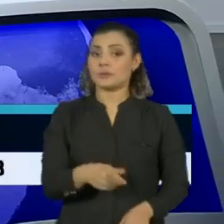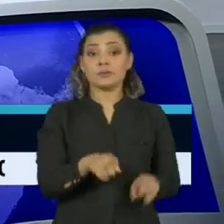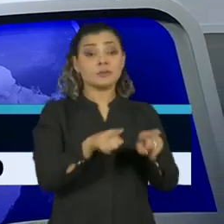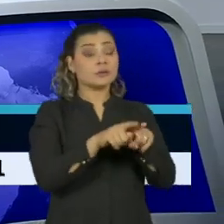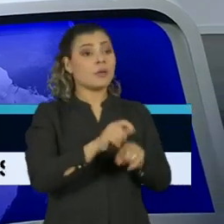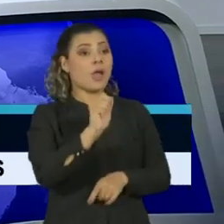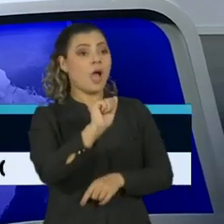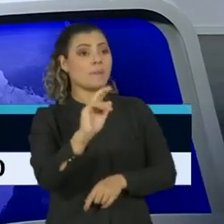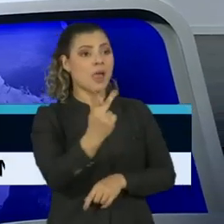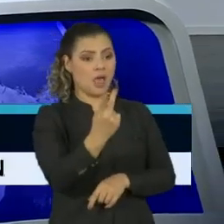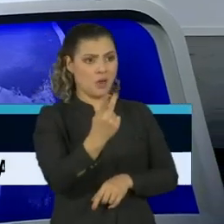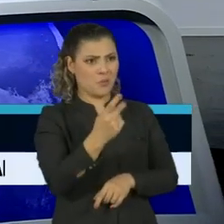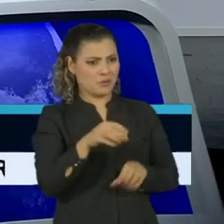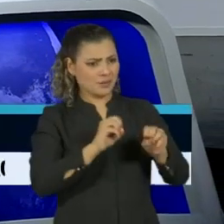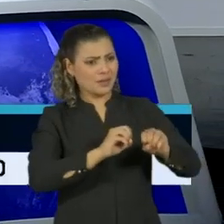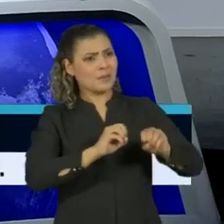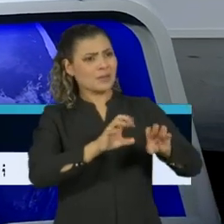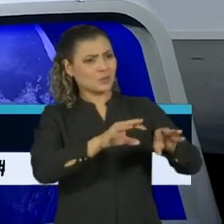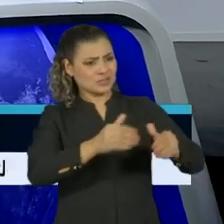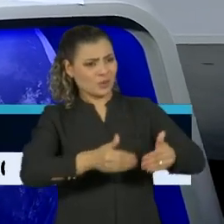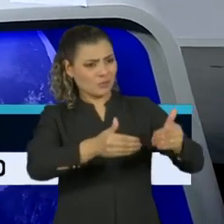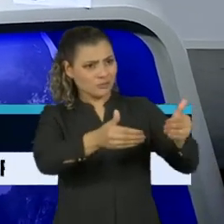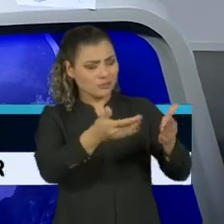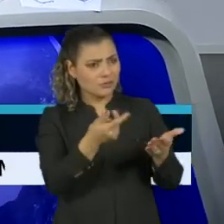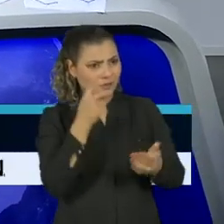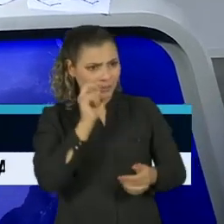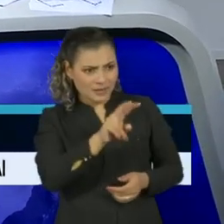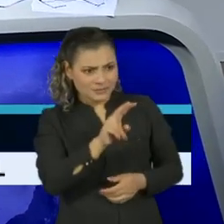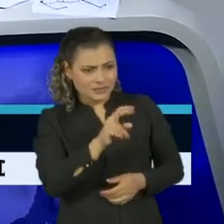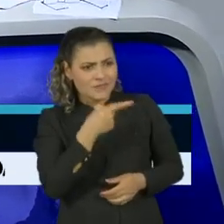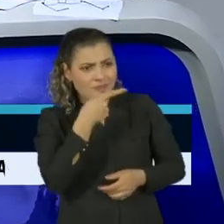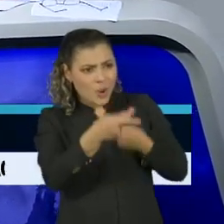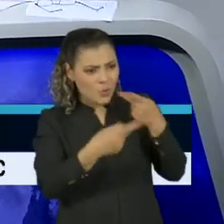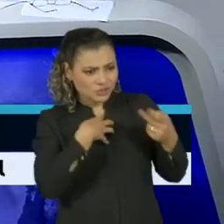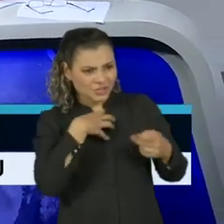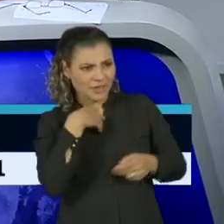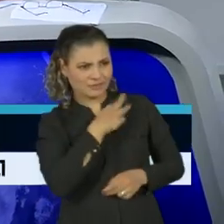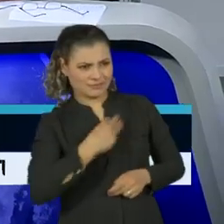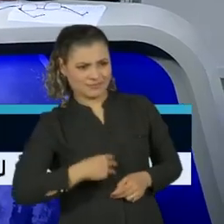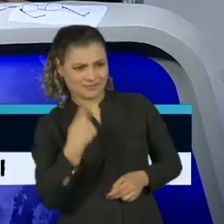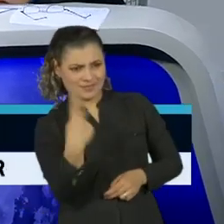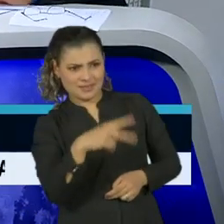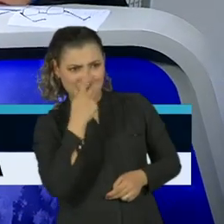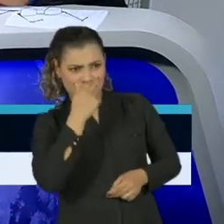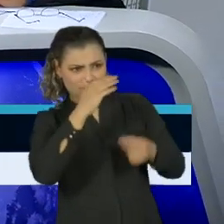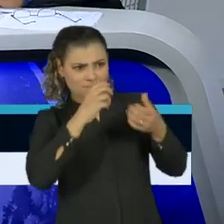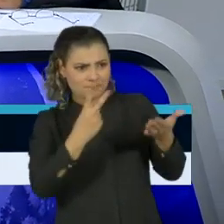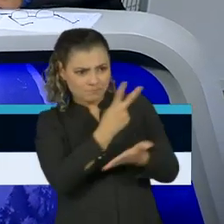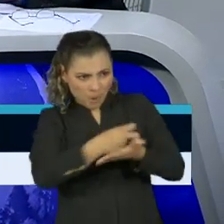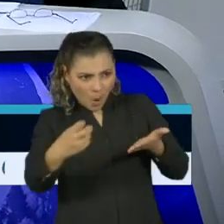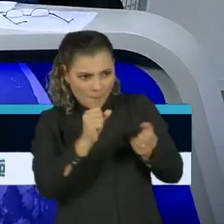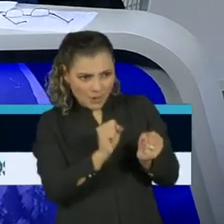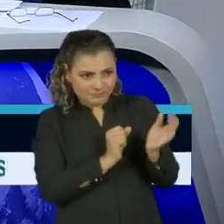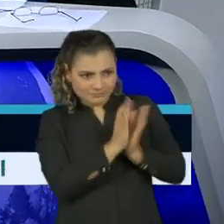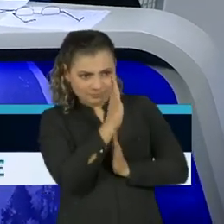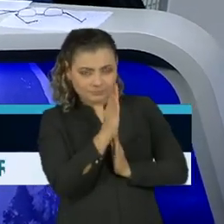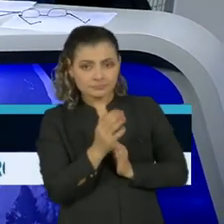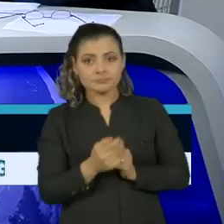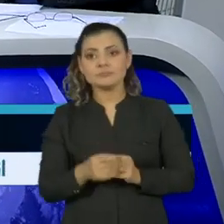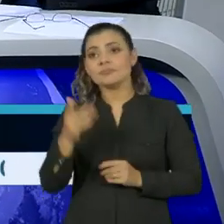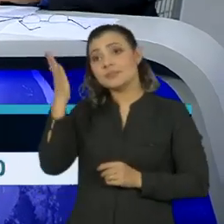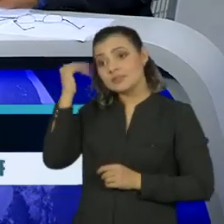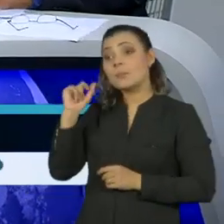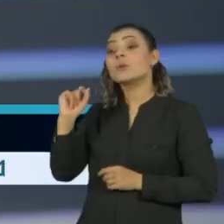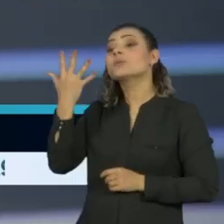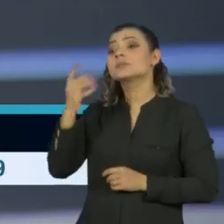São Abraham Weintraub, essas falas dele, podem derrubá-lo, Ayrton? Só uma interdição vai derrubá-lo. Sabe o que é uma interdição?